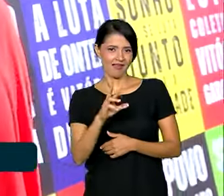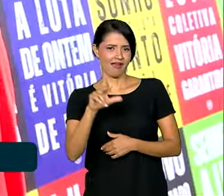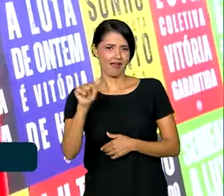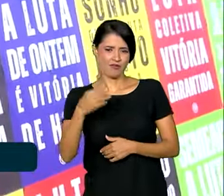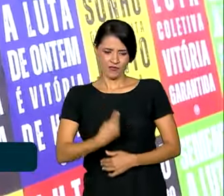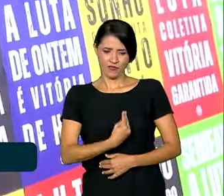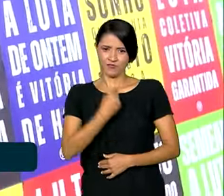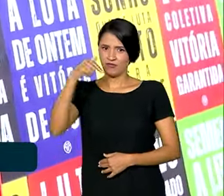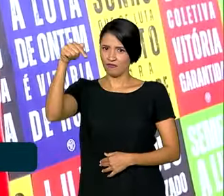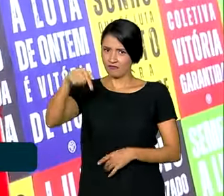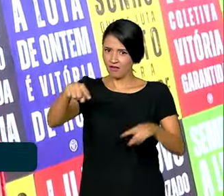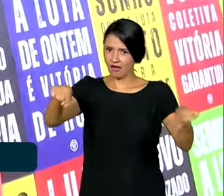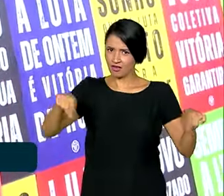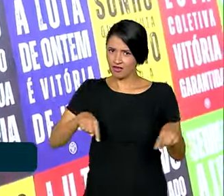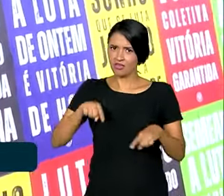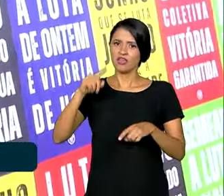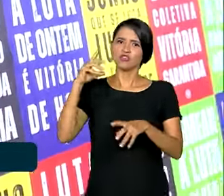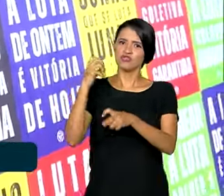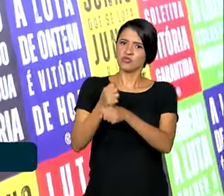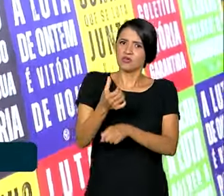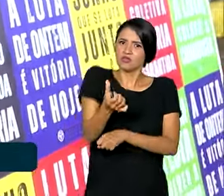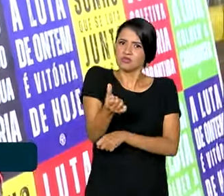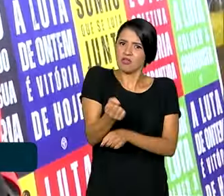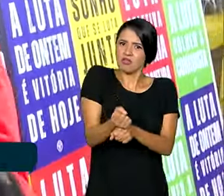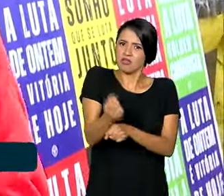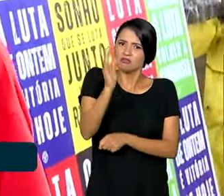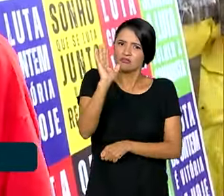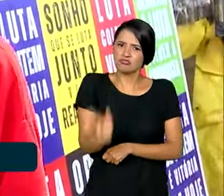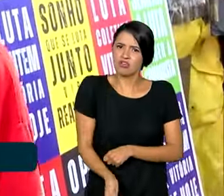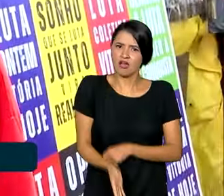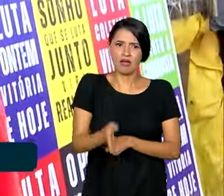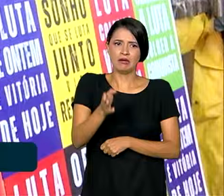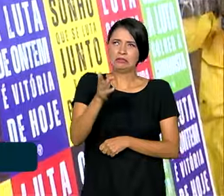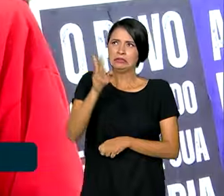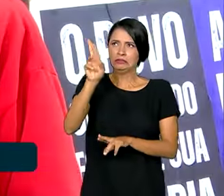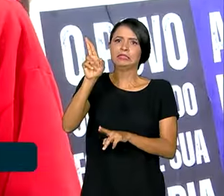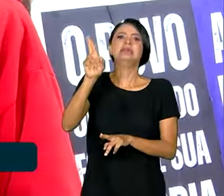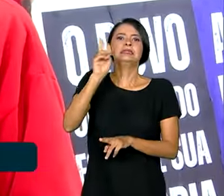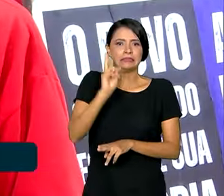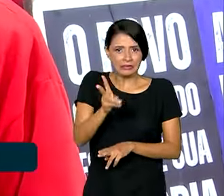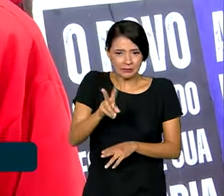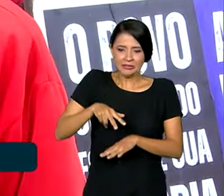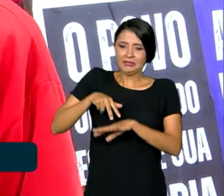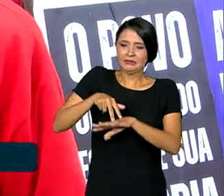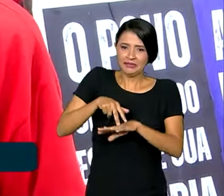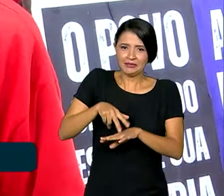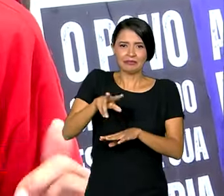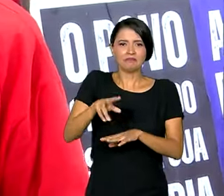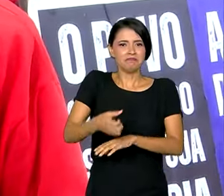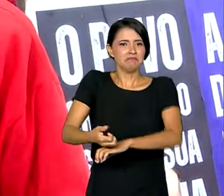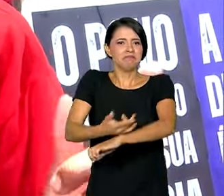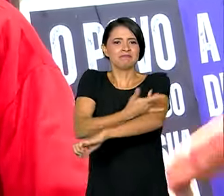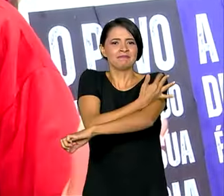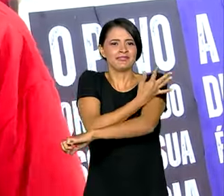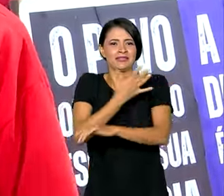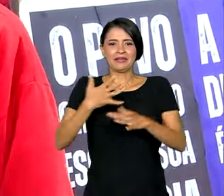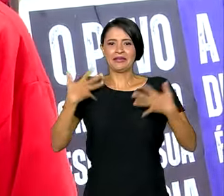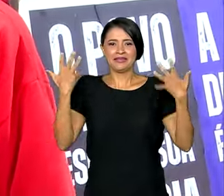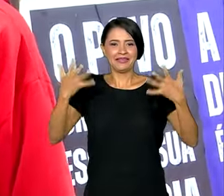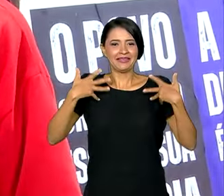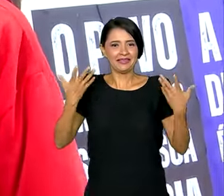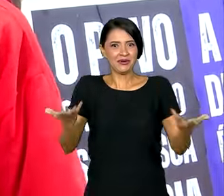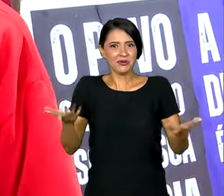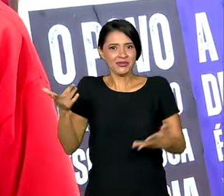mora aqui no terreno há seis anos. Nunca perdeu a esperança. Muita emoção por essa alegria que nós estamos hoje